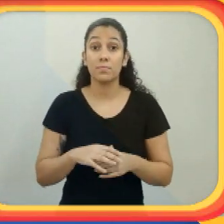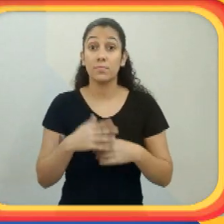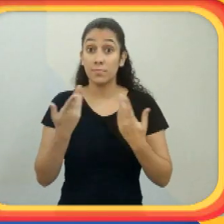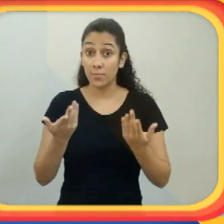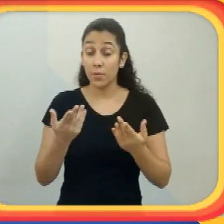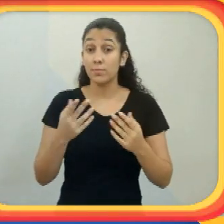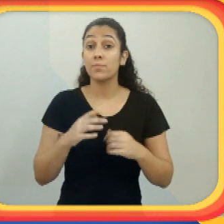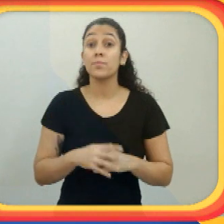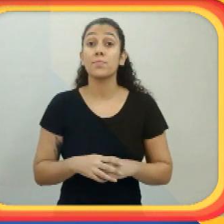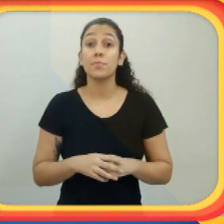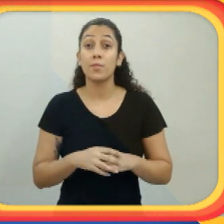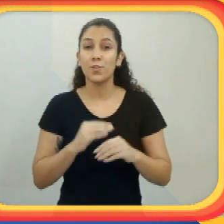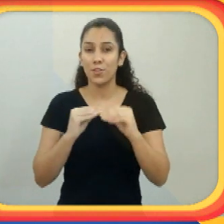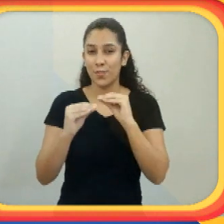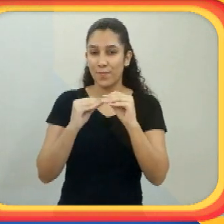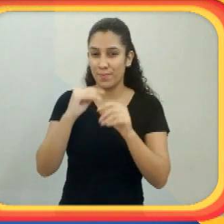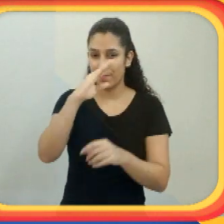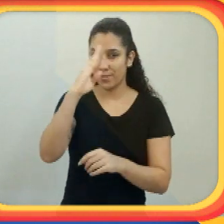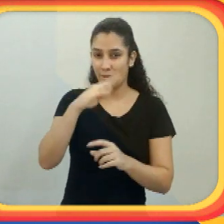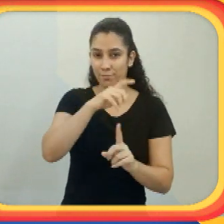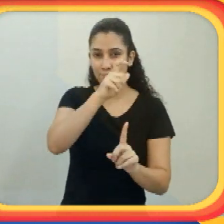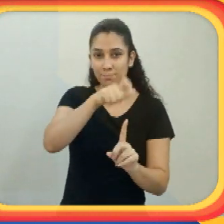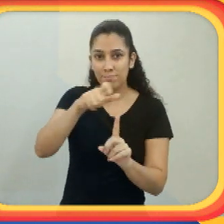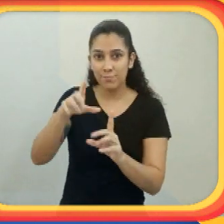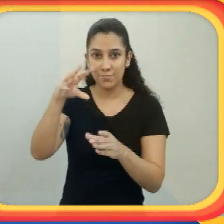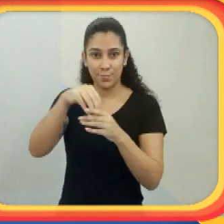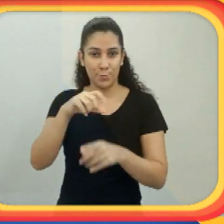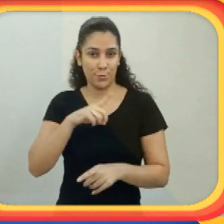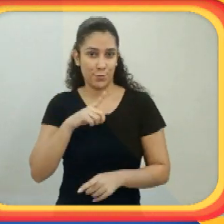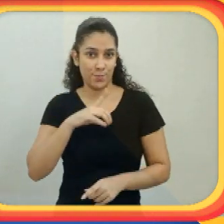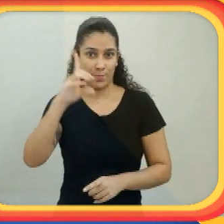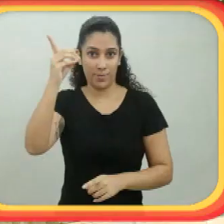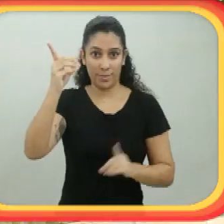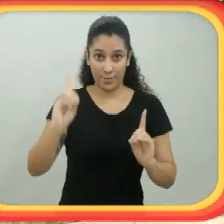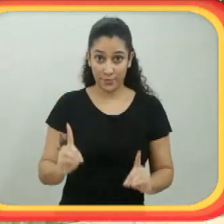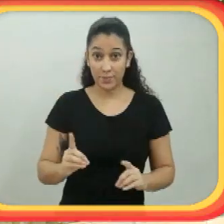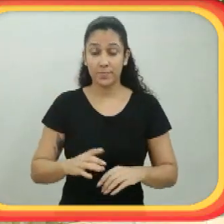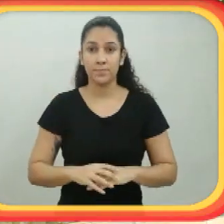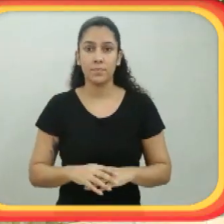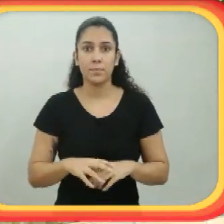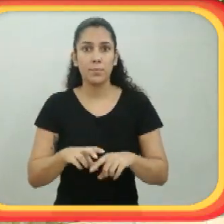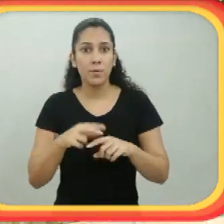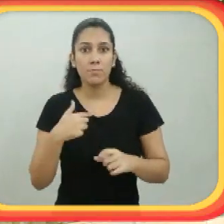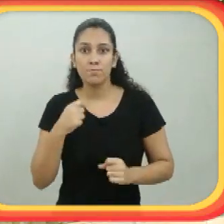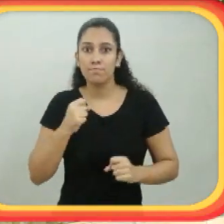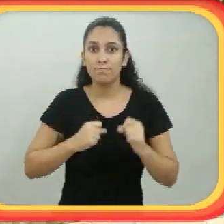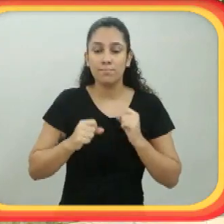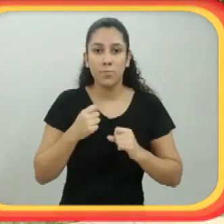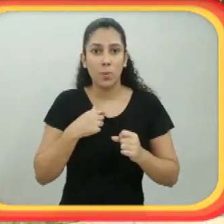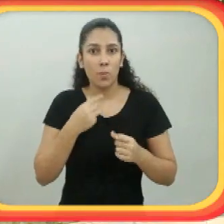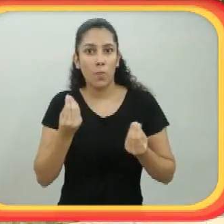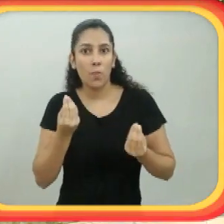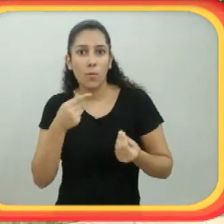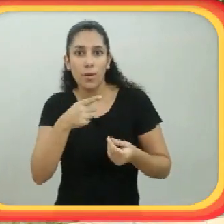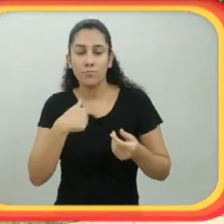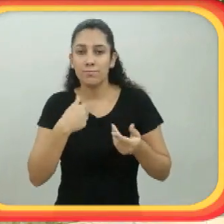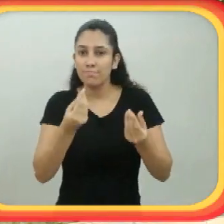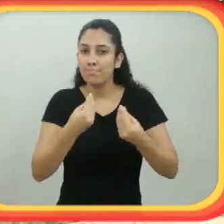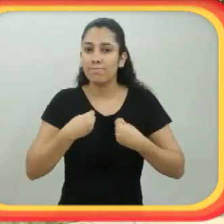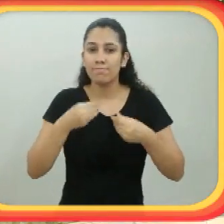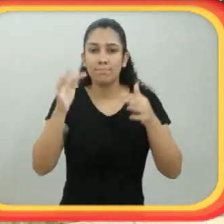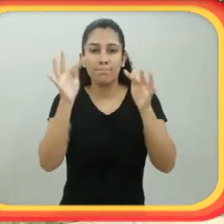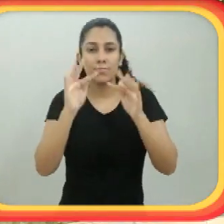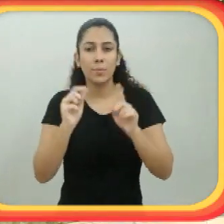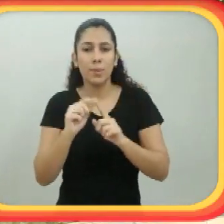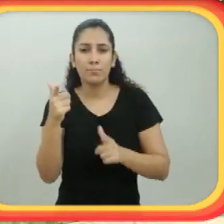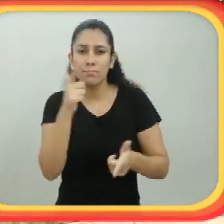brasileiras e os personagens com deficiência. E ainda estou, assim, anestesiada, né? Sobre